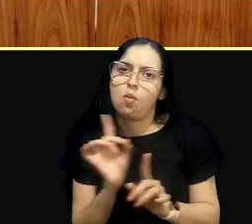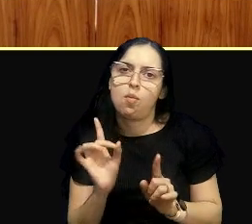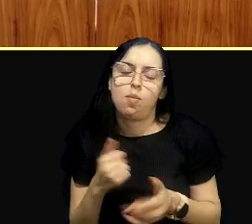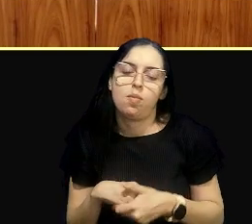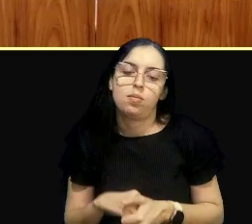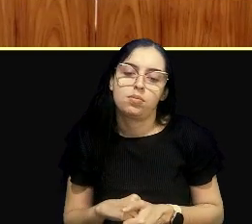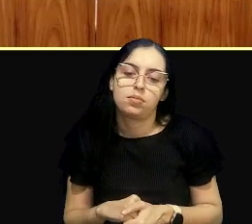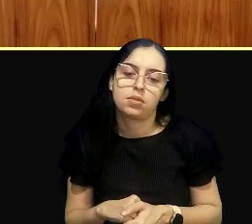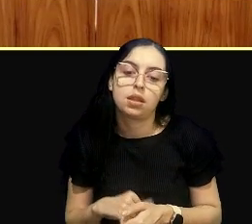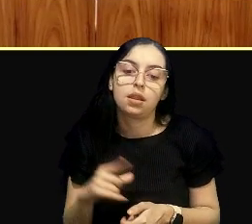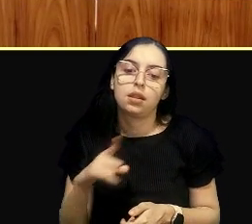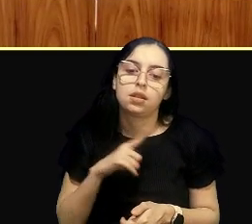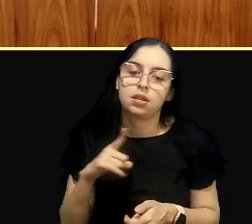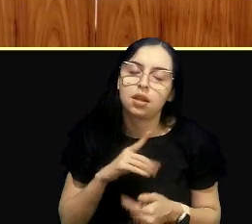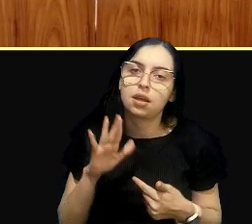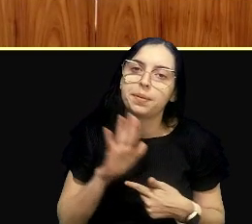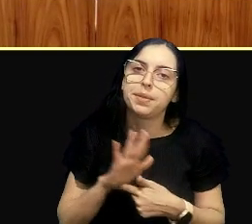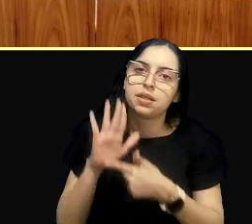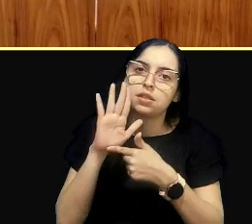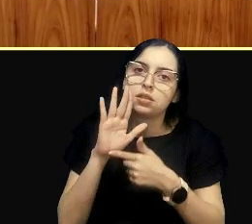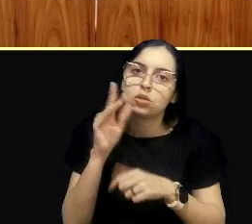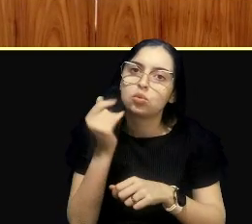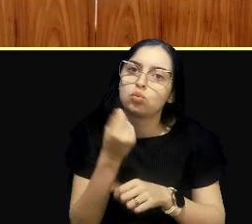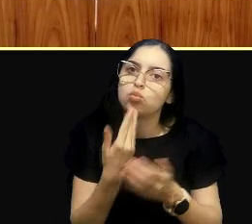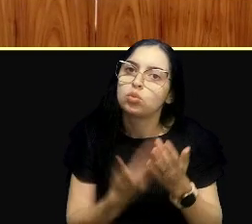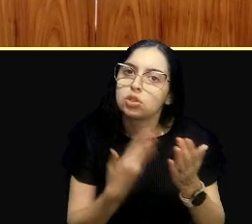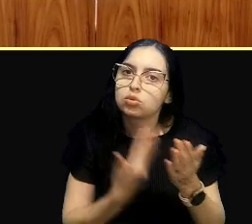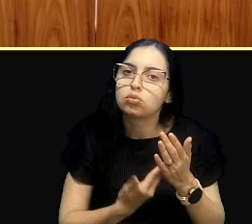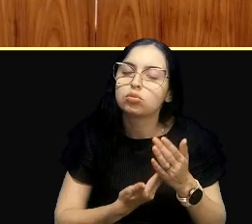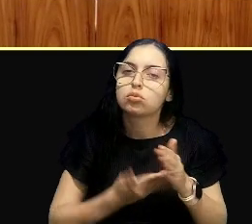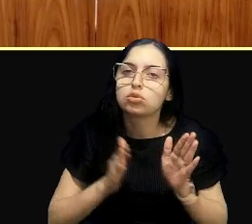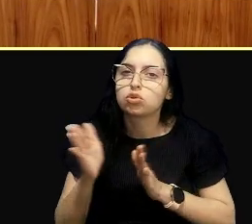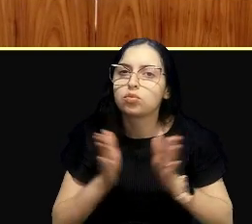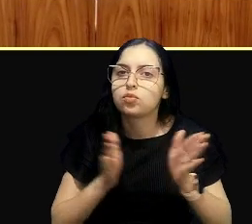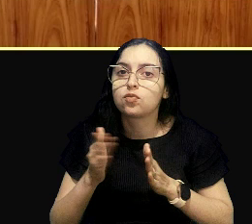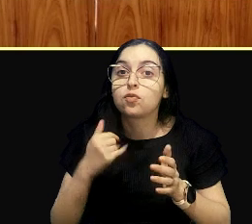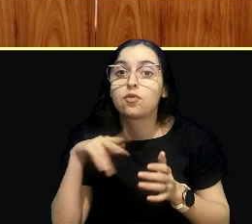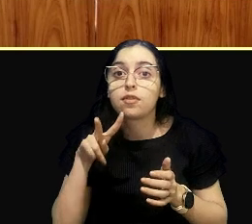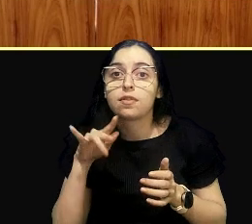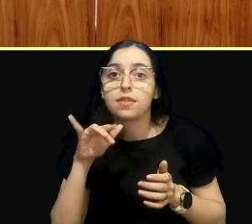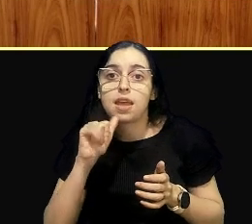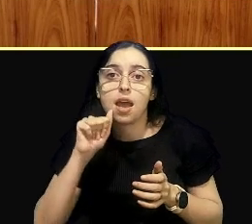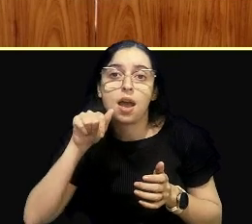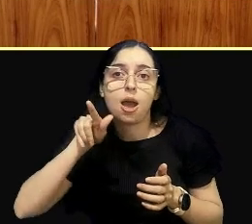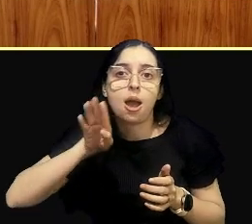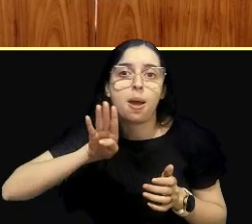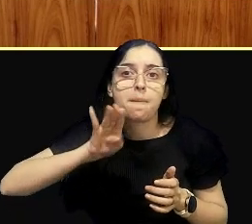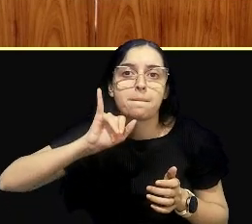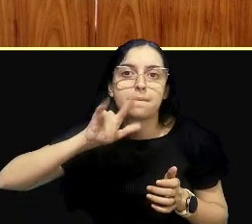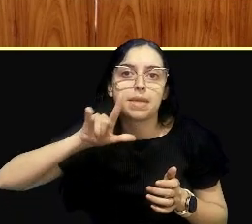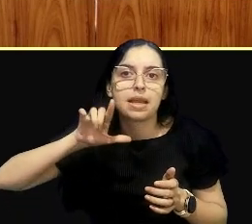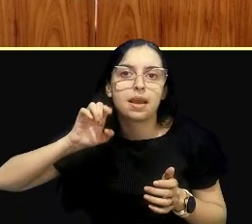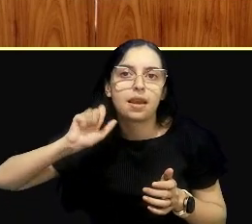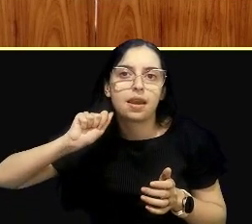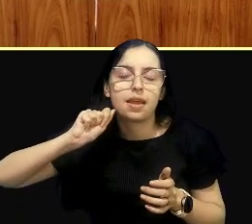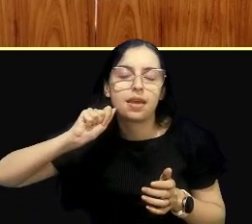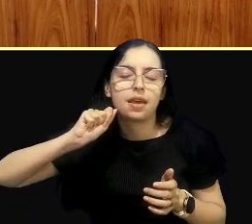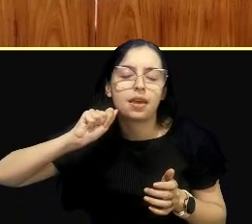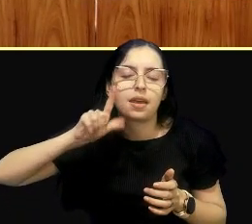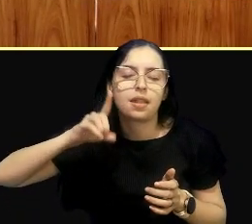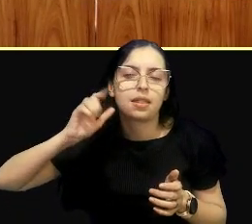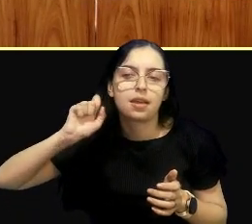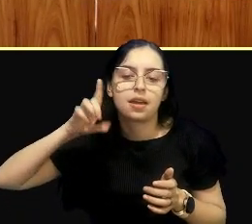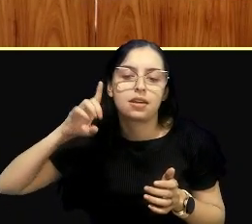é, têm que apresentar um estudo de viabilidade, é, é o que eu, é o meu discurso agora, né, a gente está